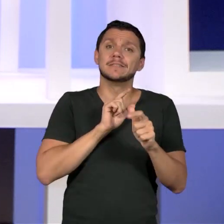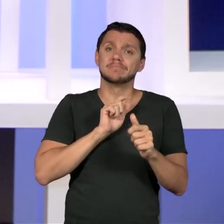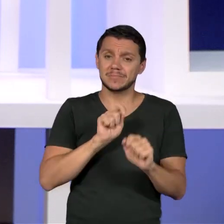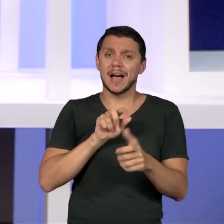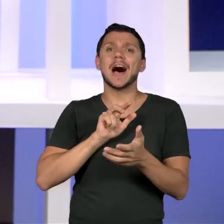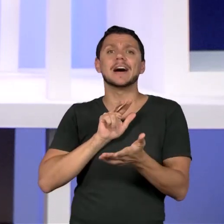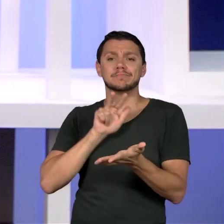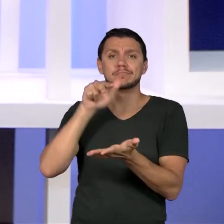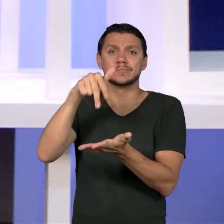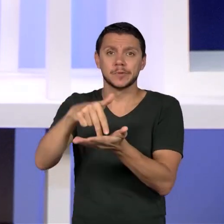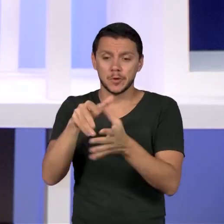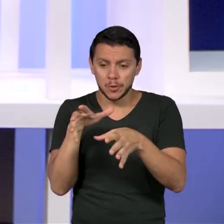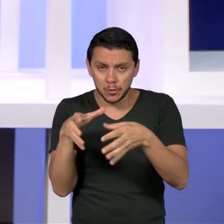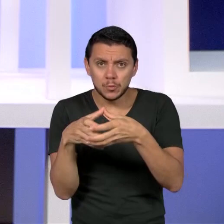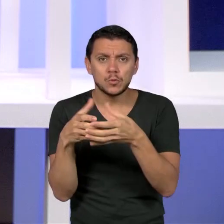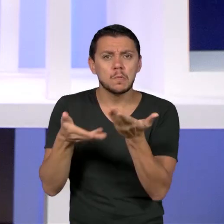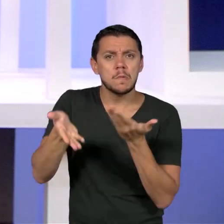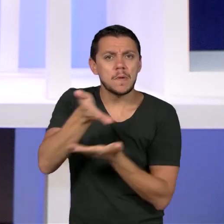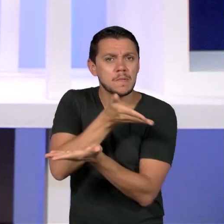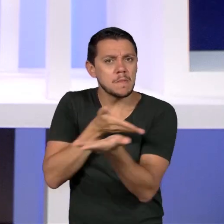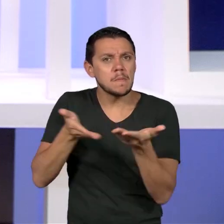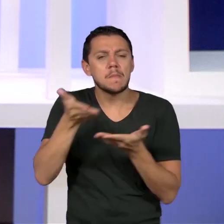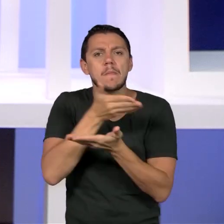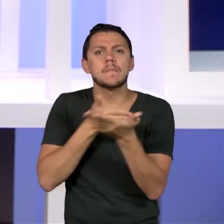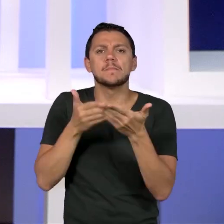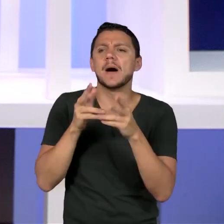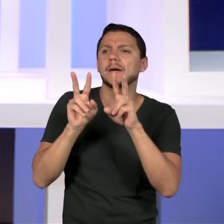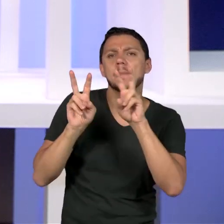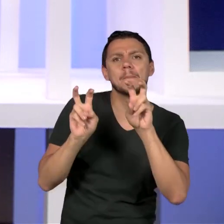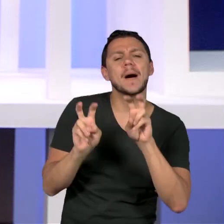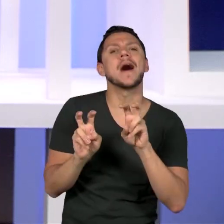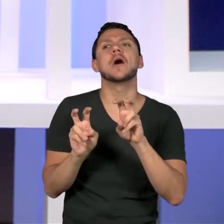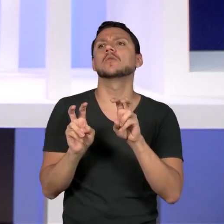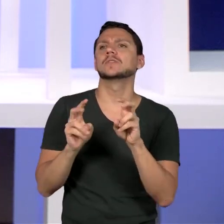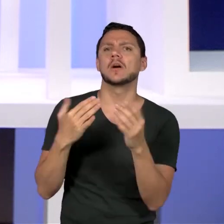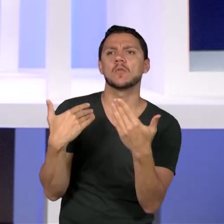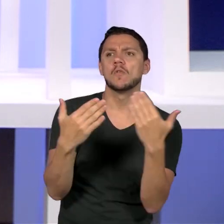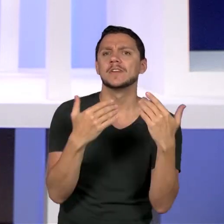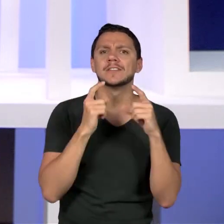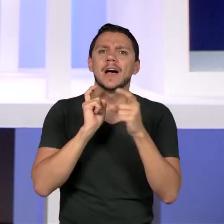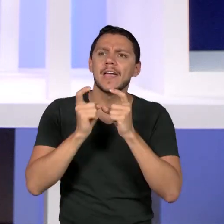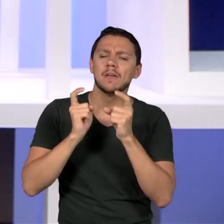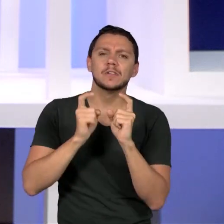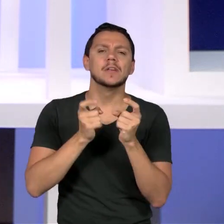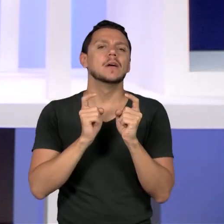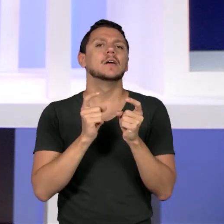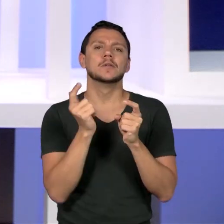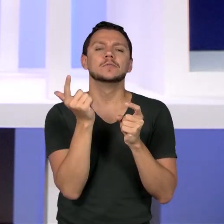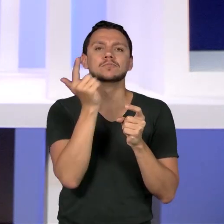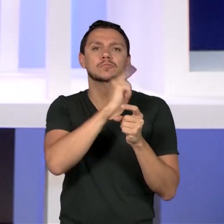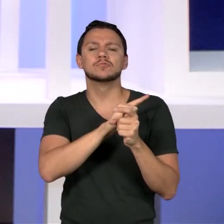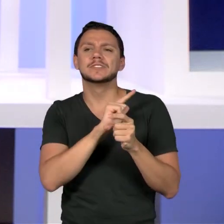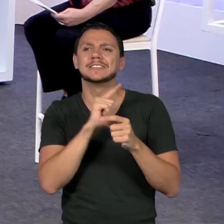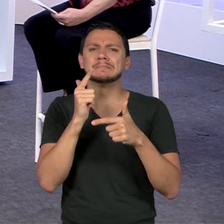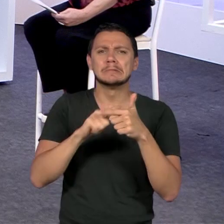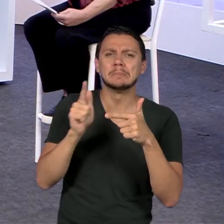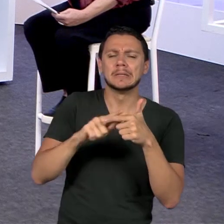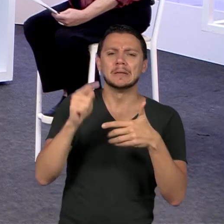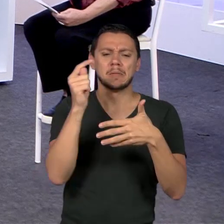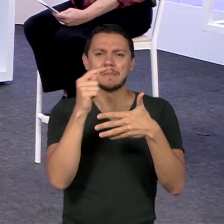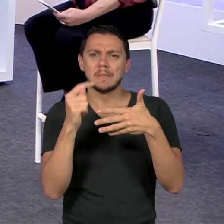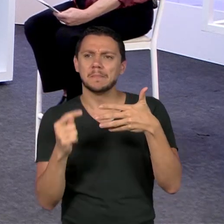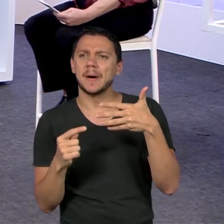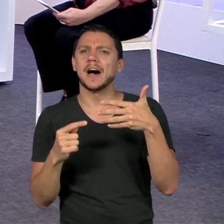que trazem para dentro da pauta da formação que acontece esses dilemas, essas